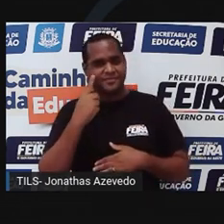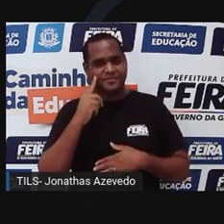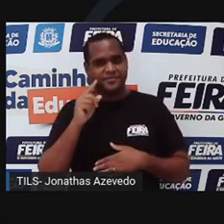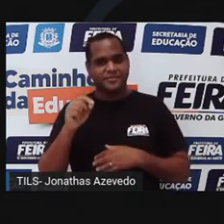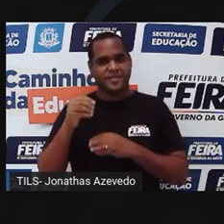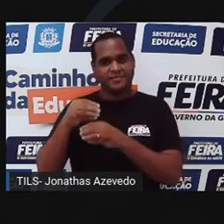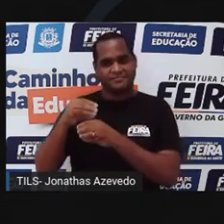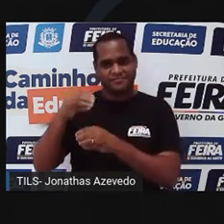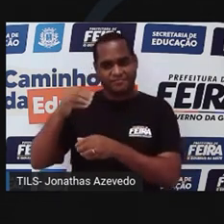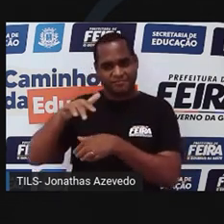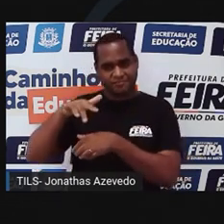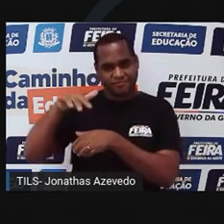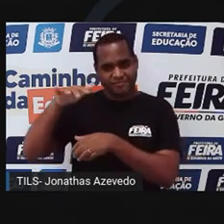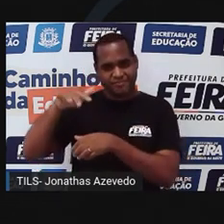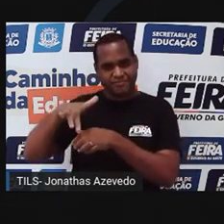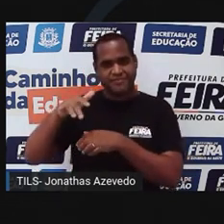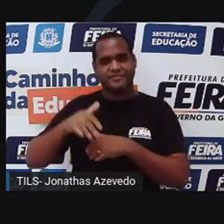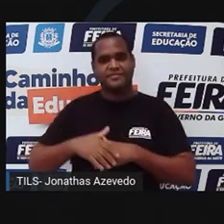pura.